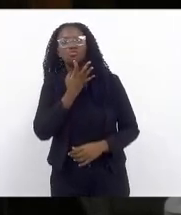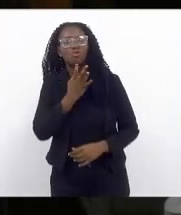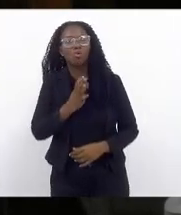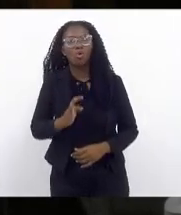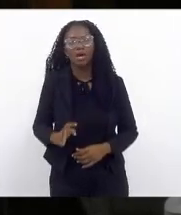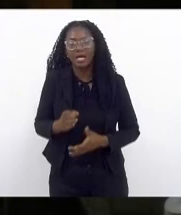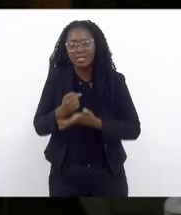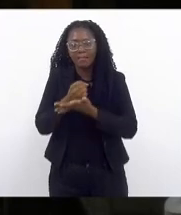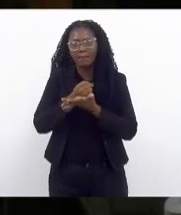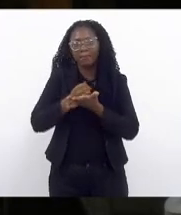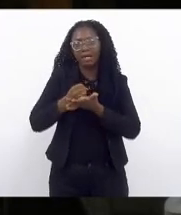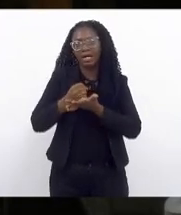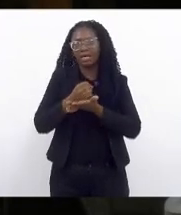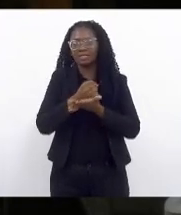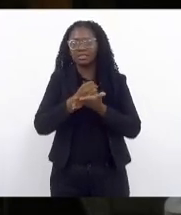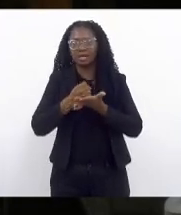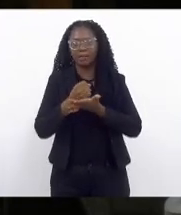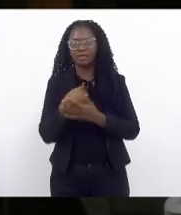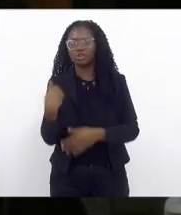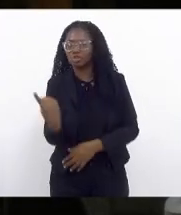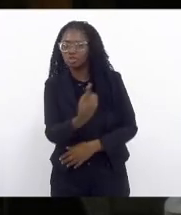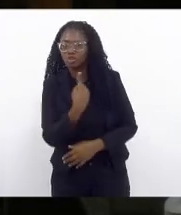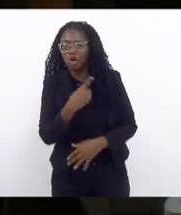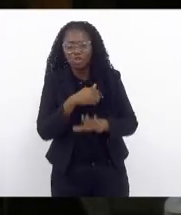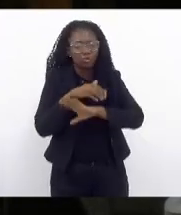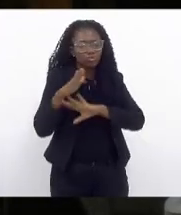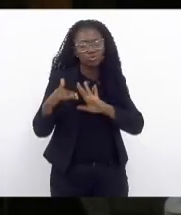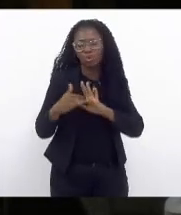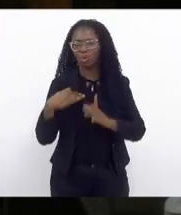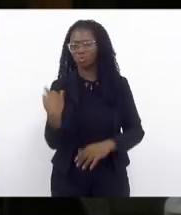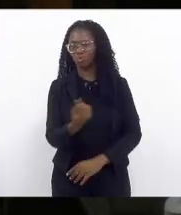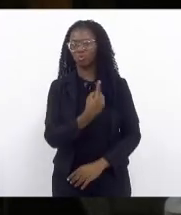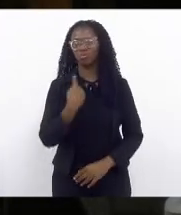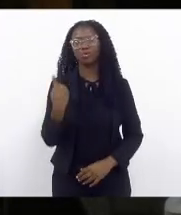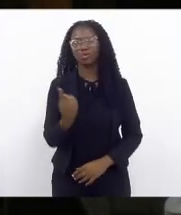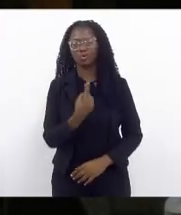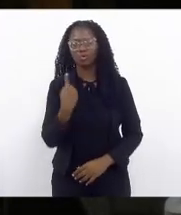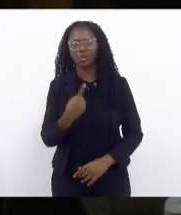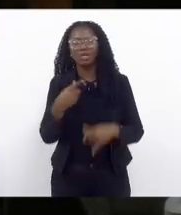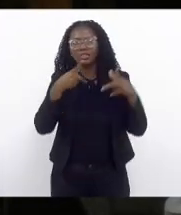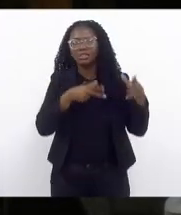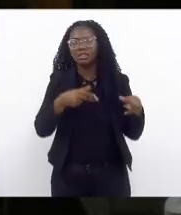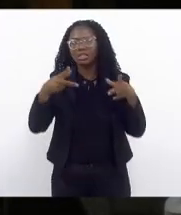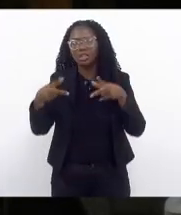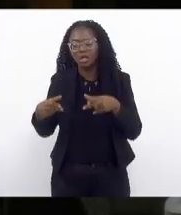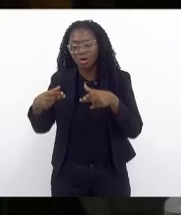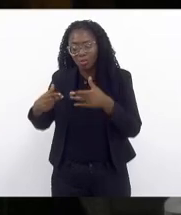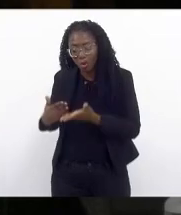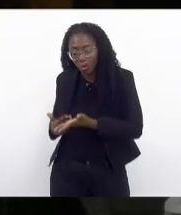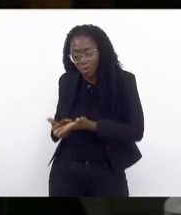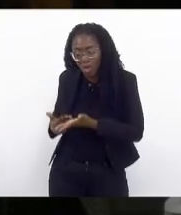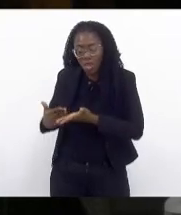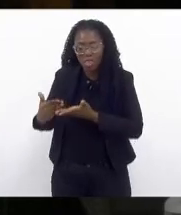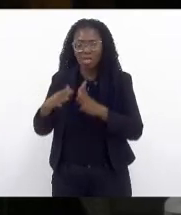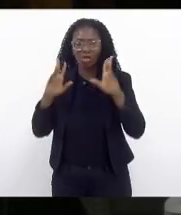que todos nós temos a mesma origem humana